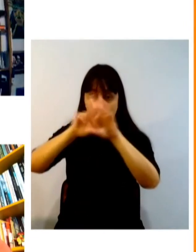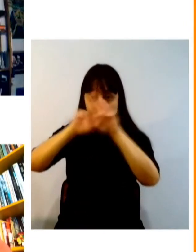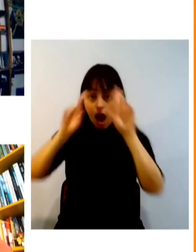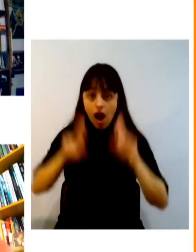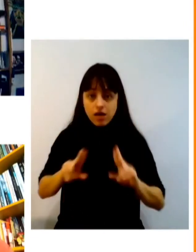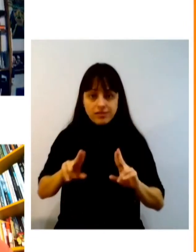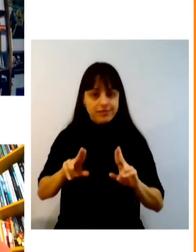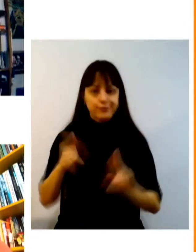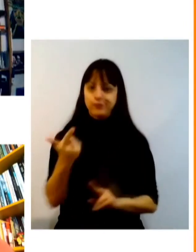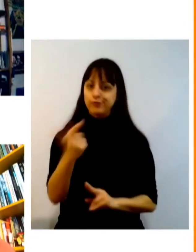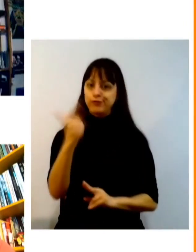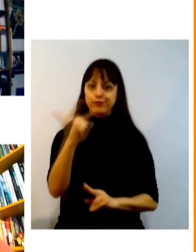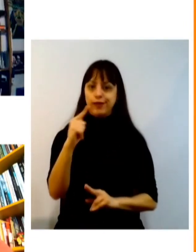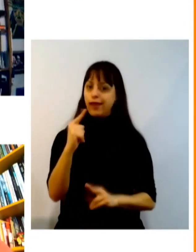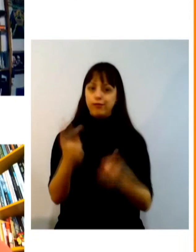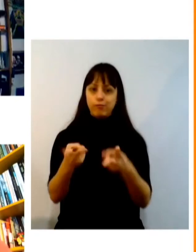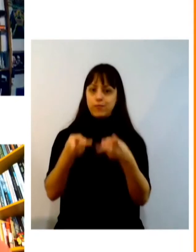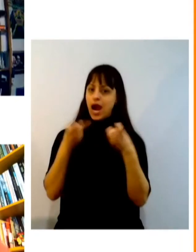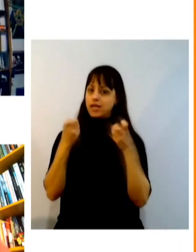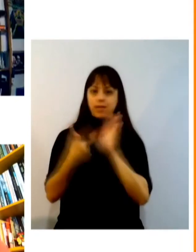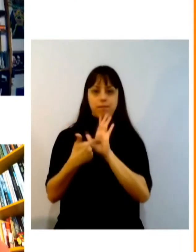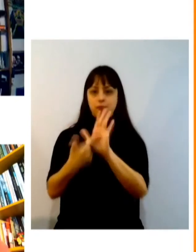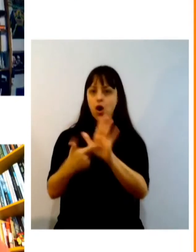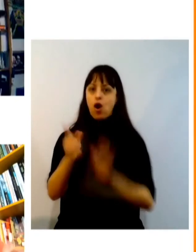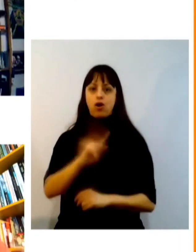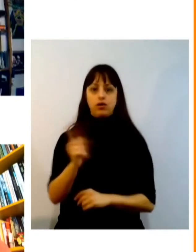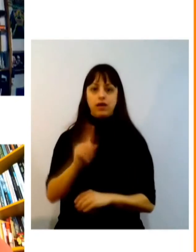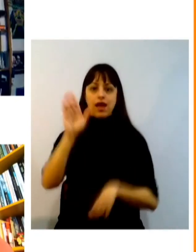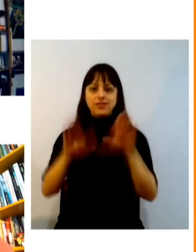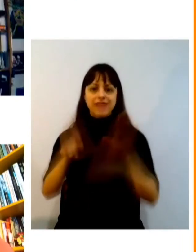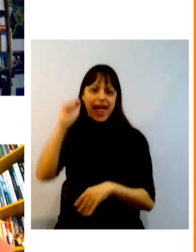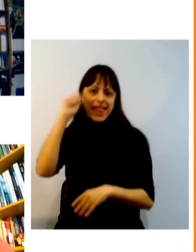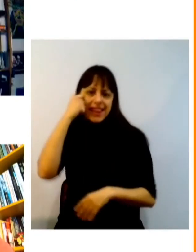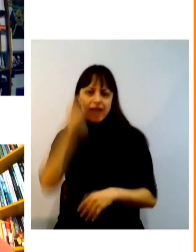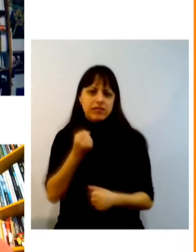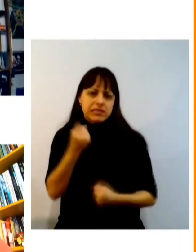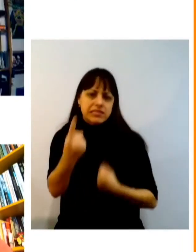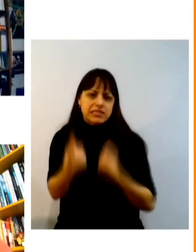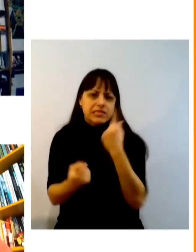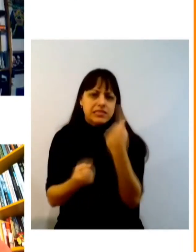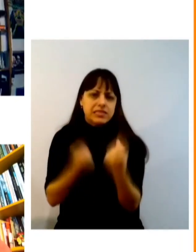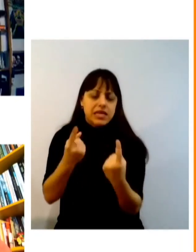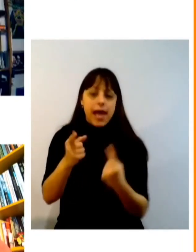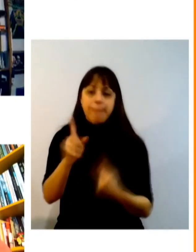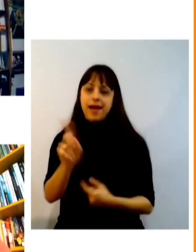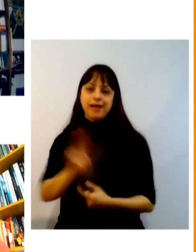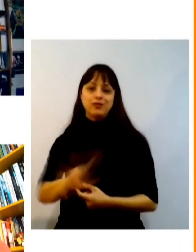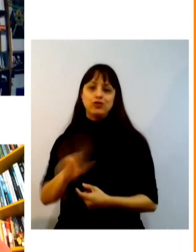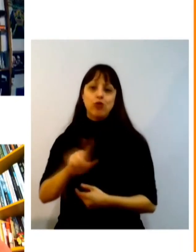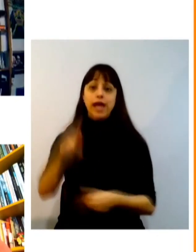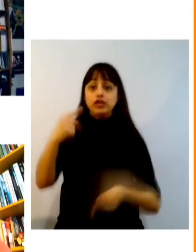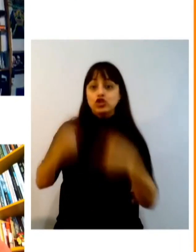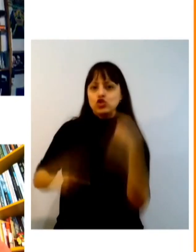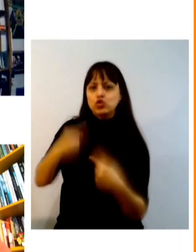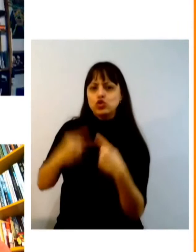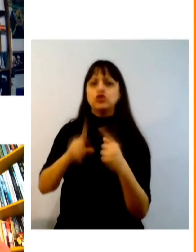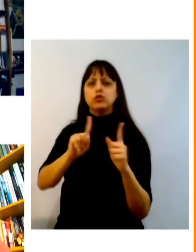o que aparece é o convidado de um grupo de samba etc